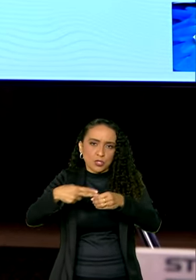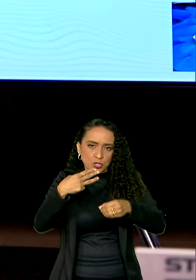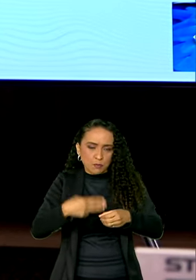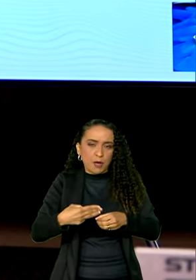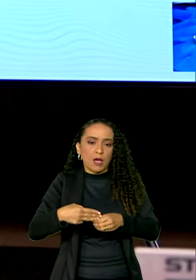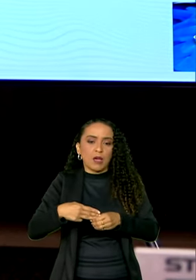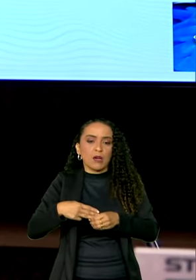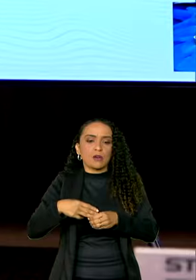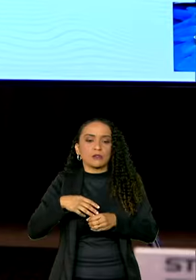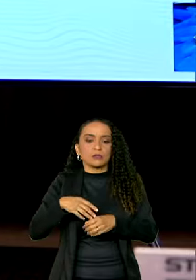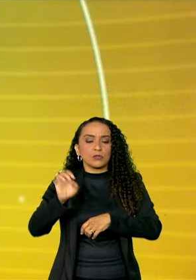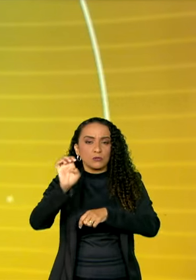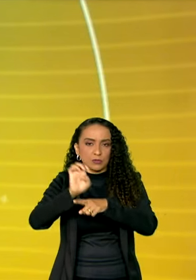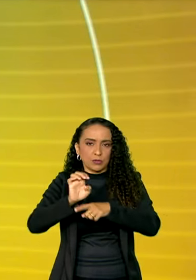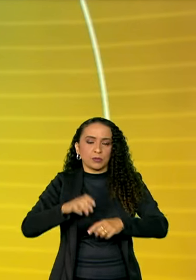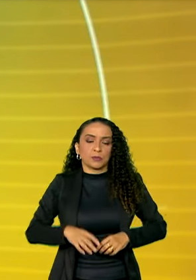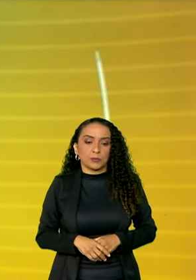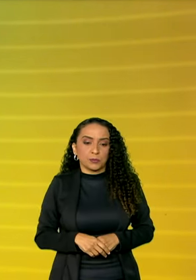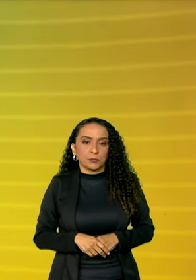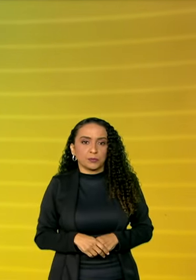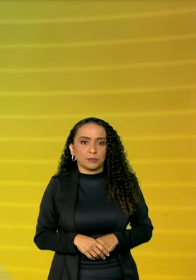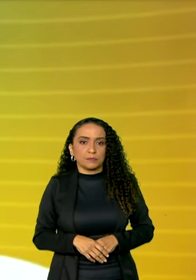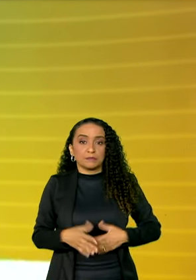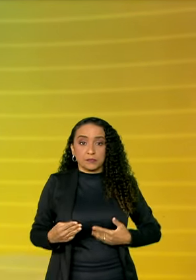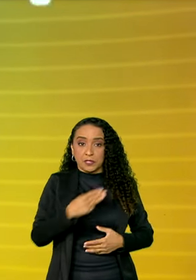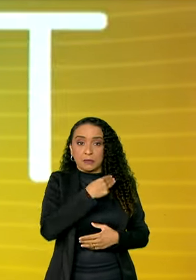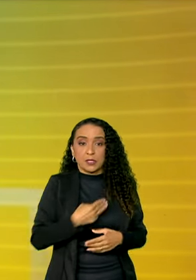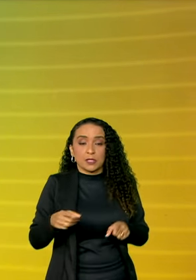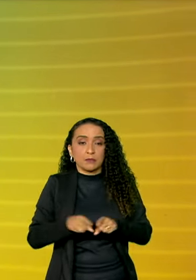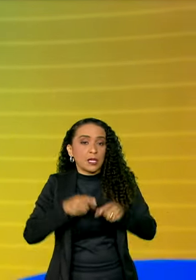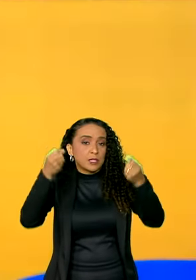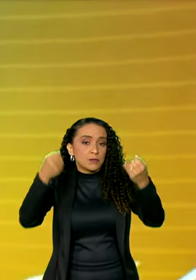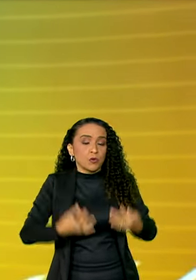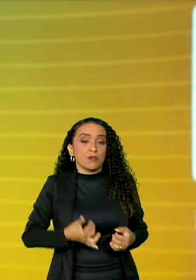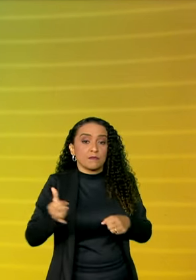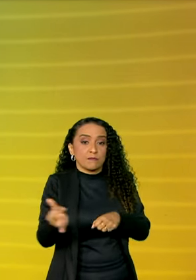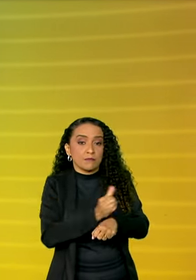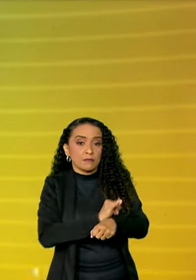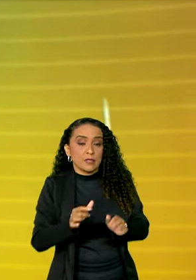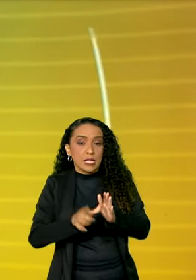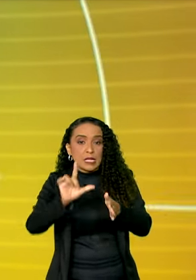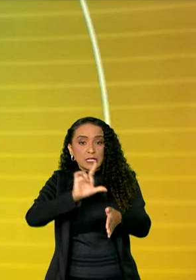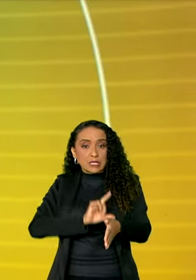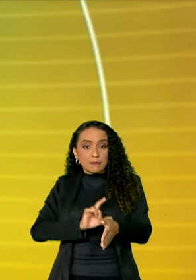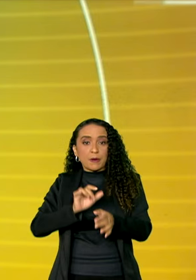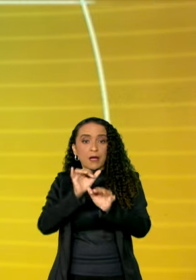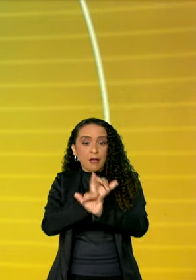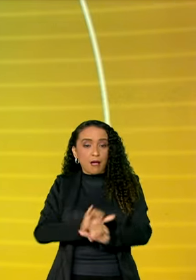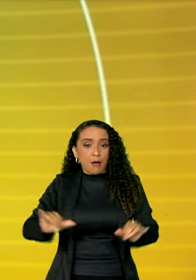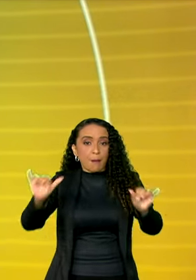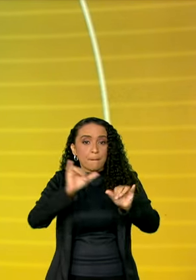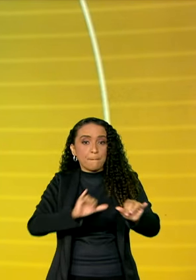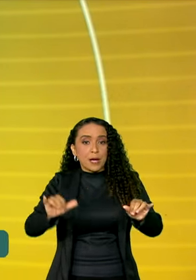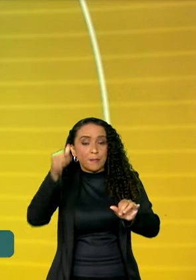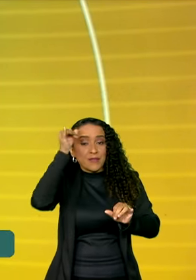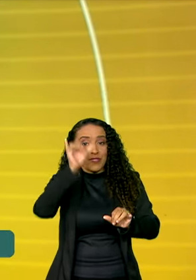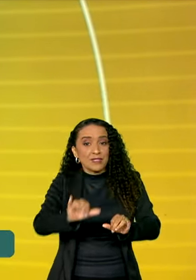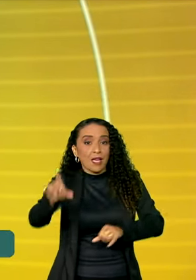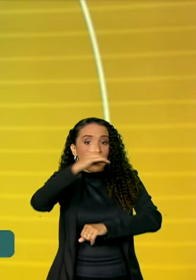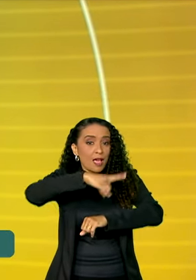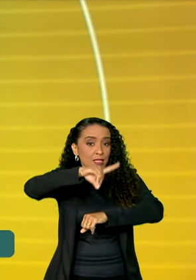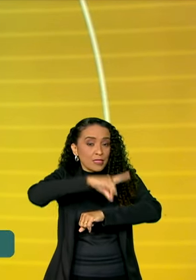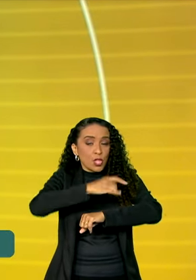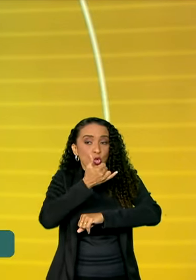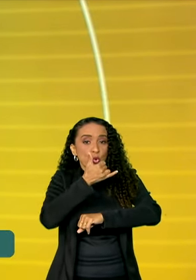municípios do estado. A ministra também falou sobre a estratégia de antecipar a campanha de prevenção à